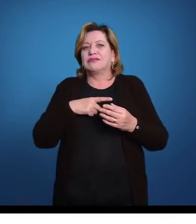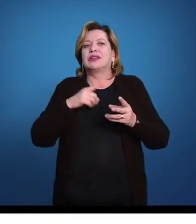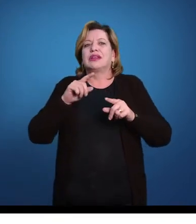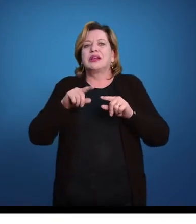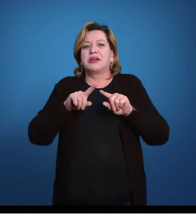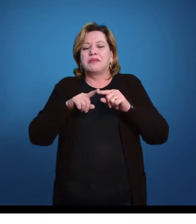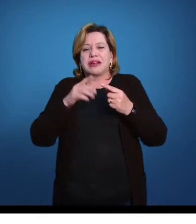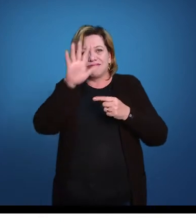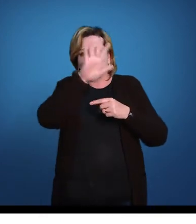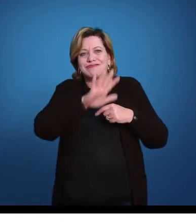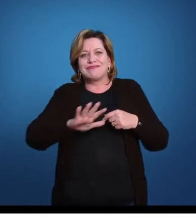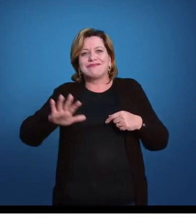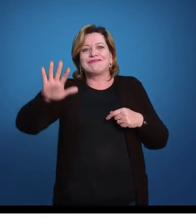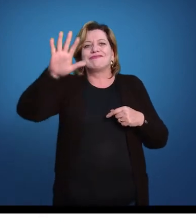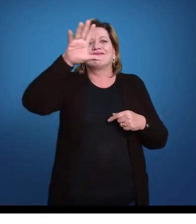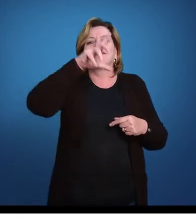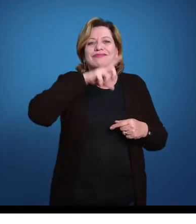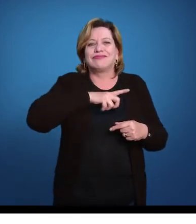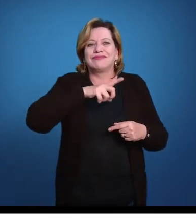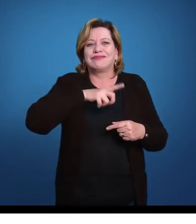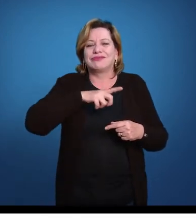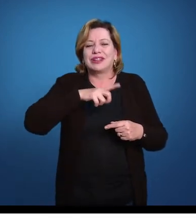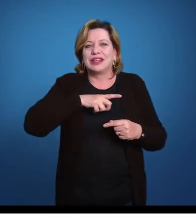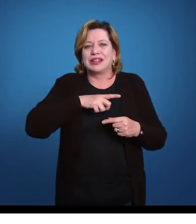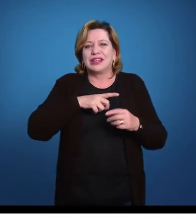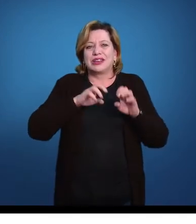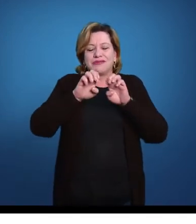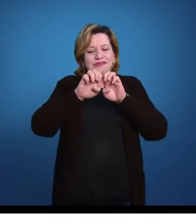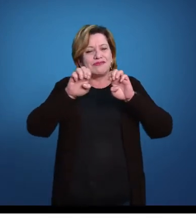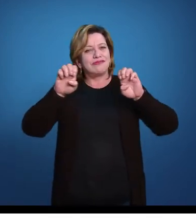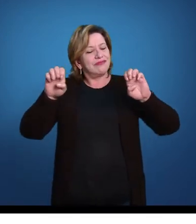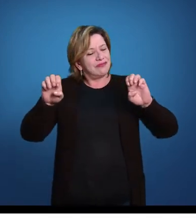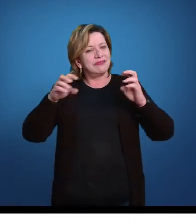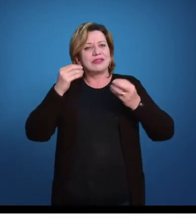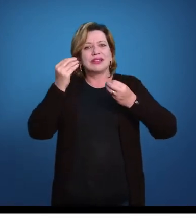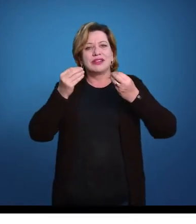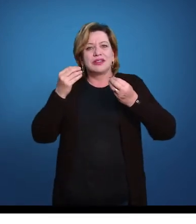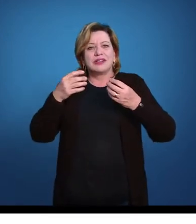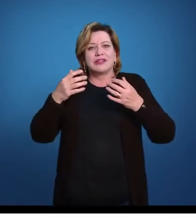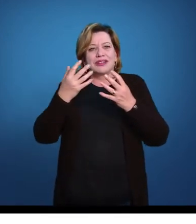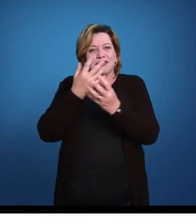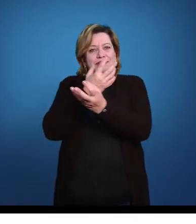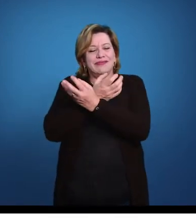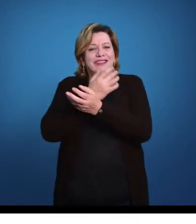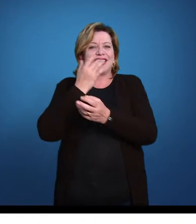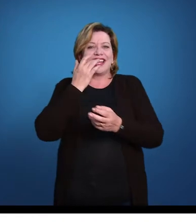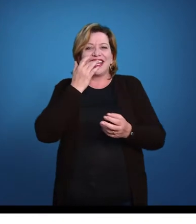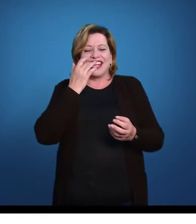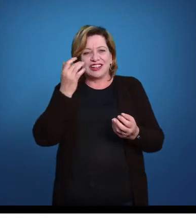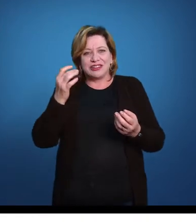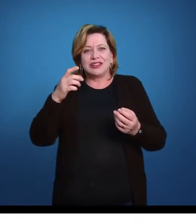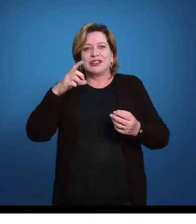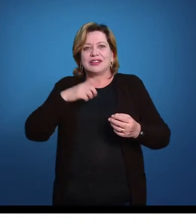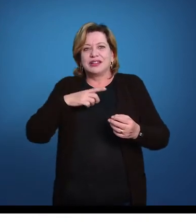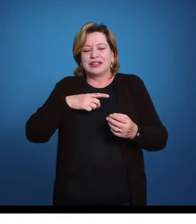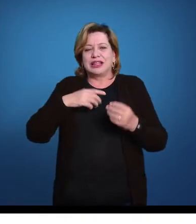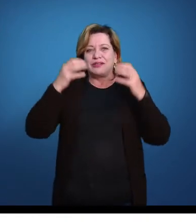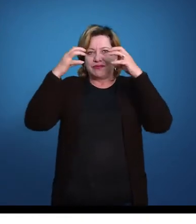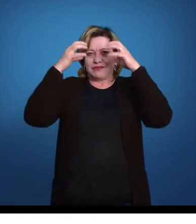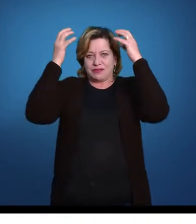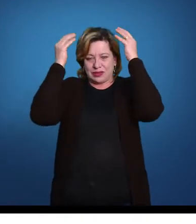no geral, eles possuem então aquelas estruturas do vertebrado ancestral, elas têm crânio,